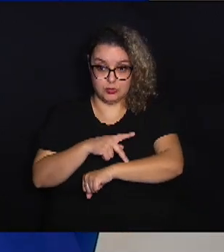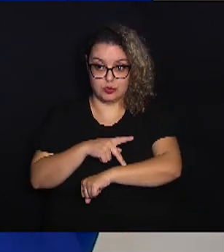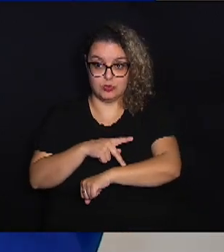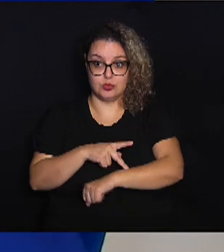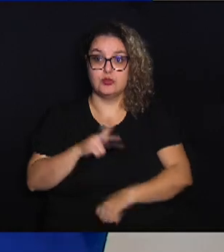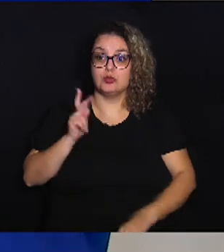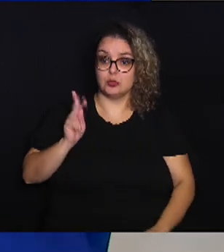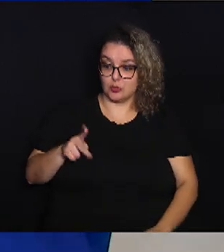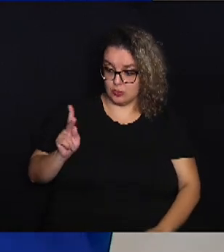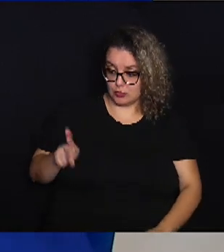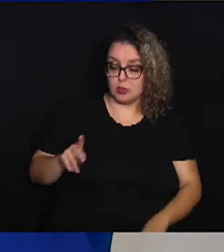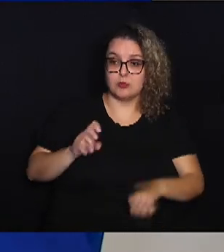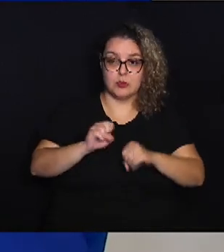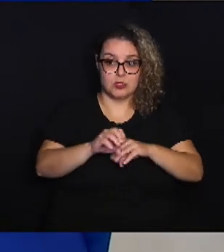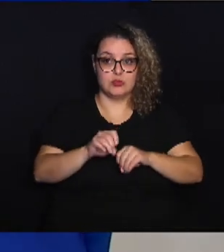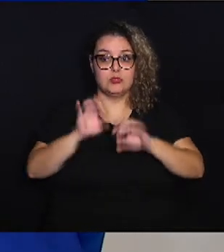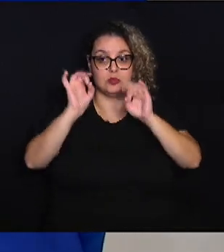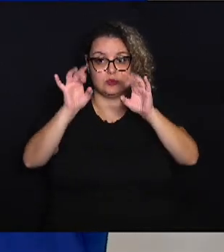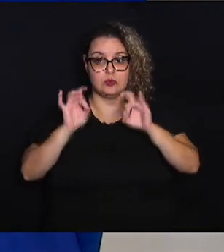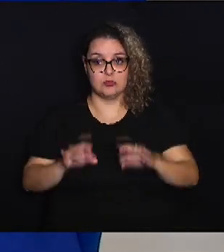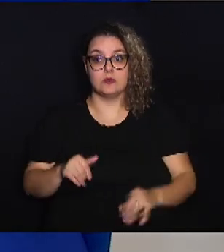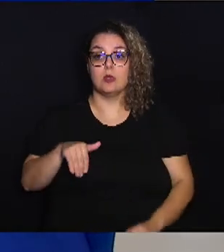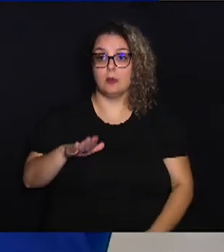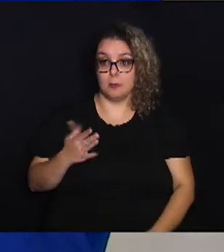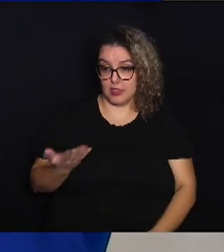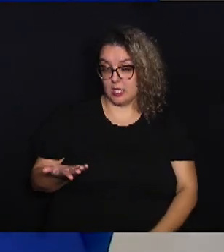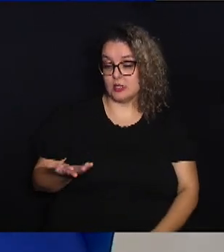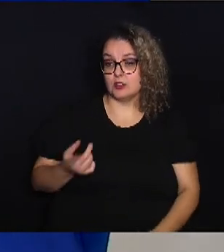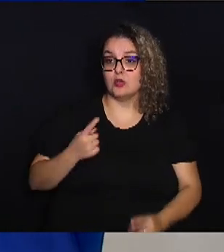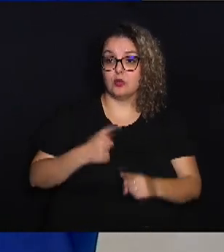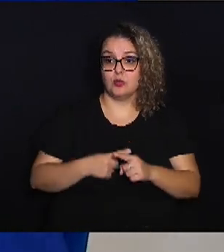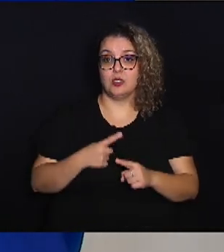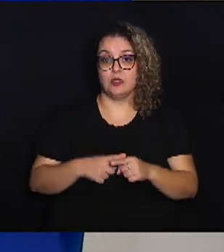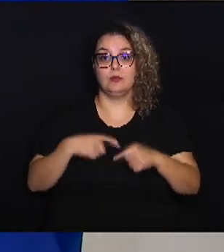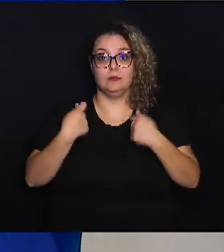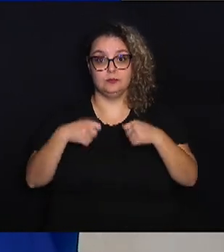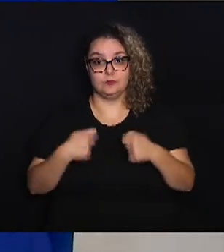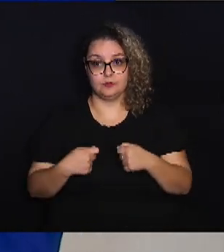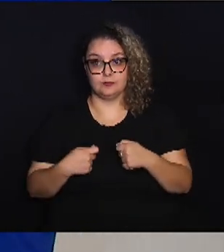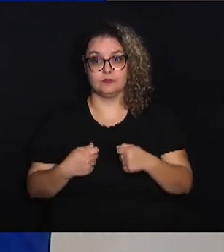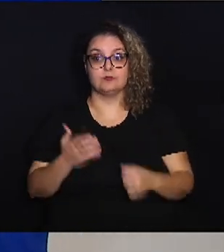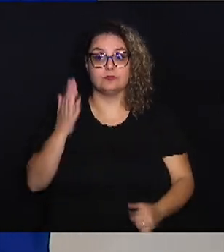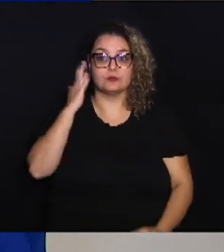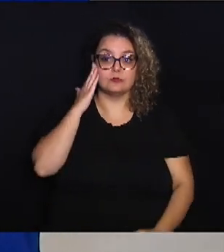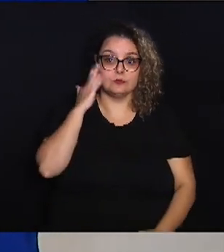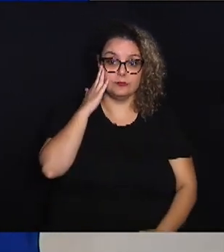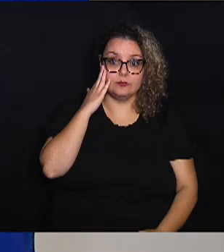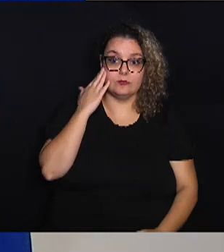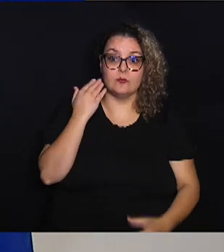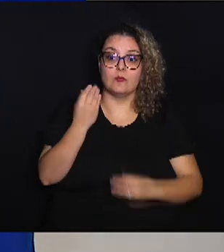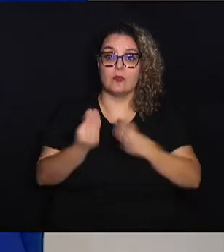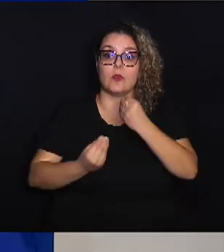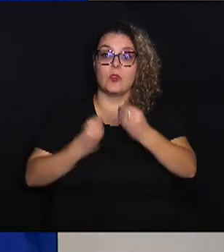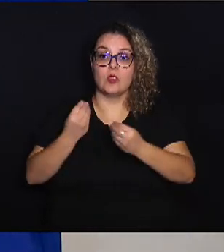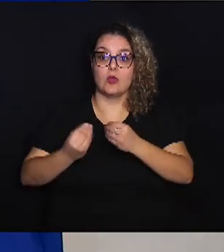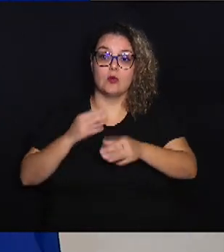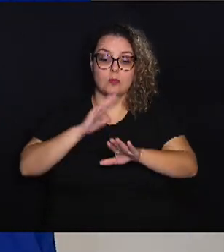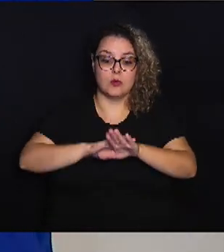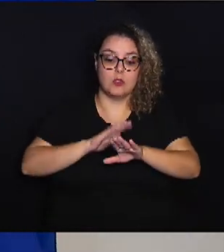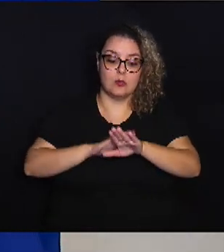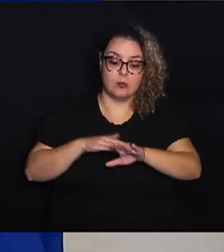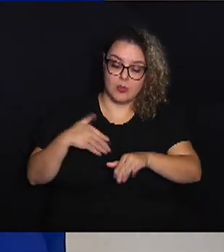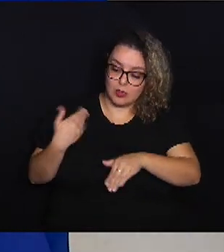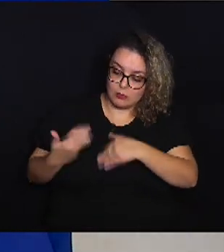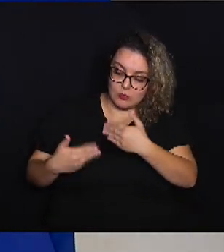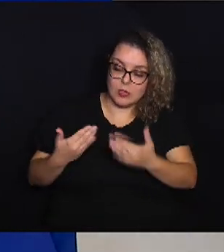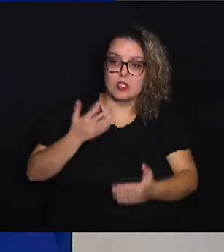professor de educação especial, mais ainda, porque ele precisa entender como é o funcionamento